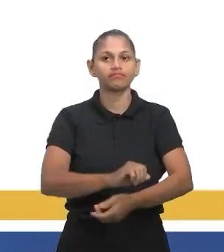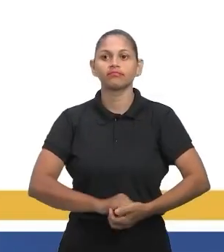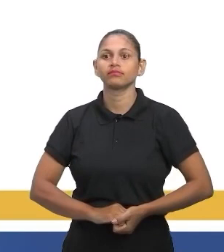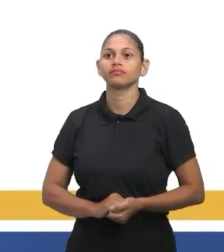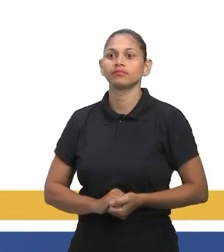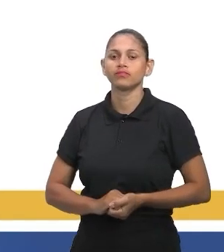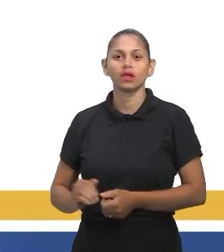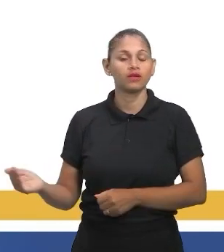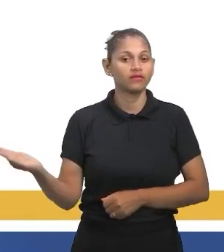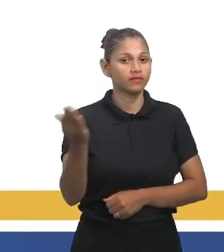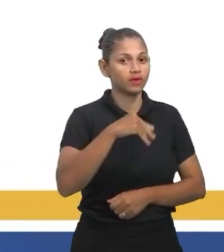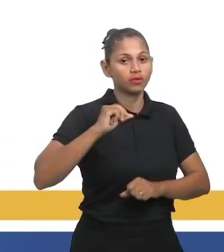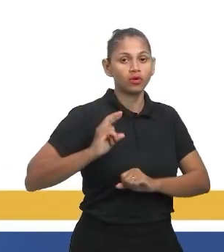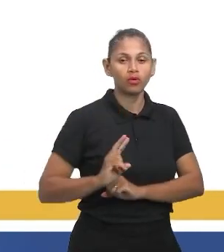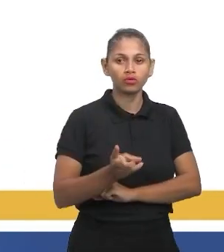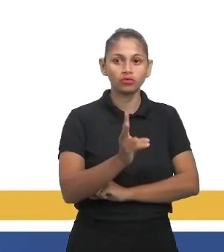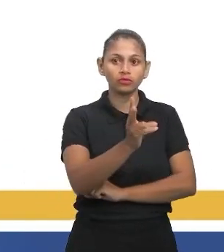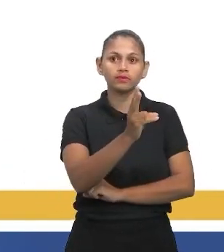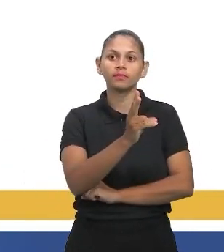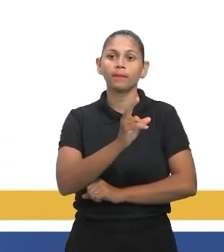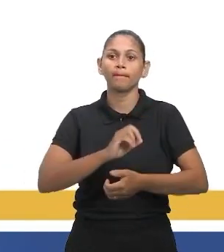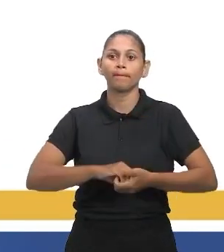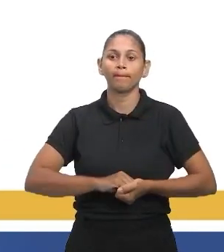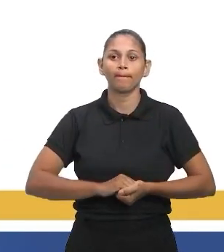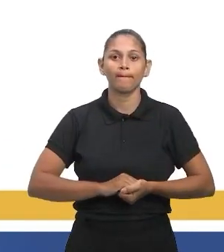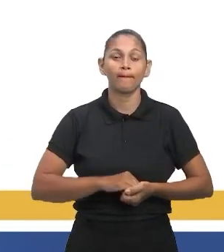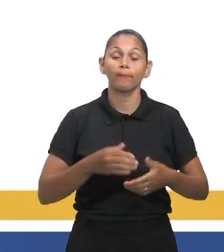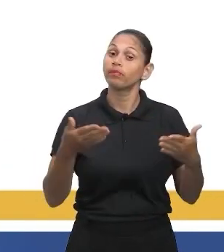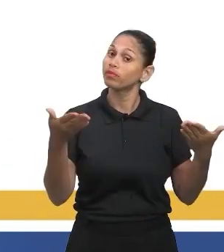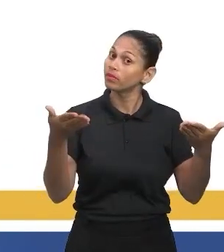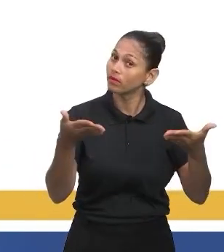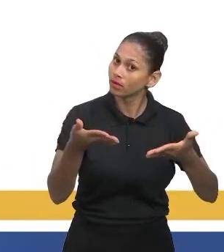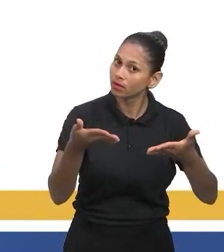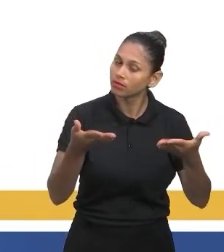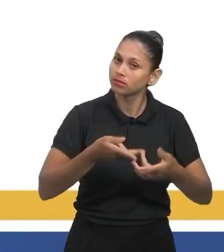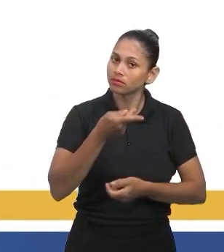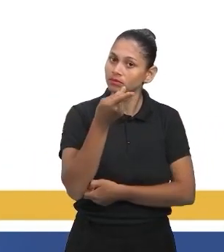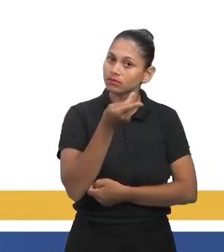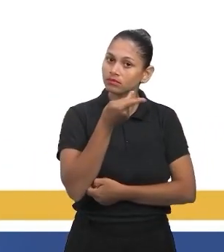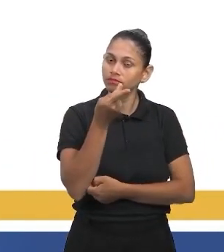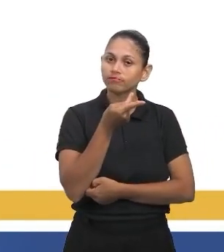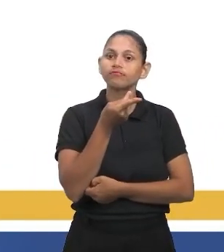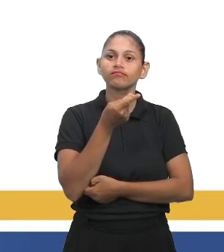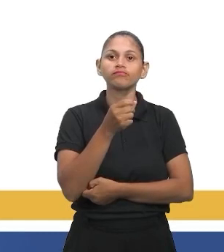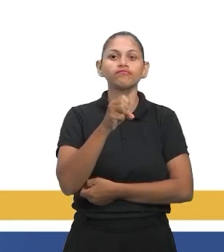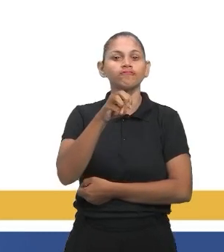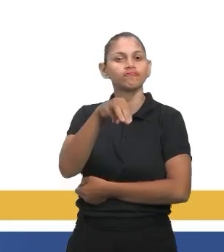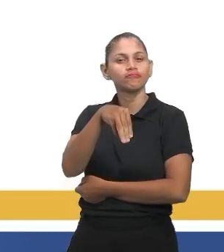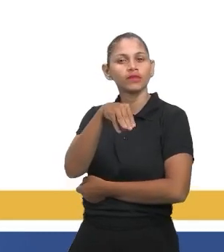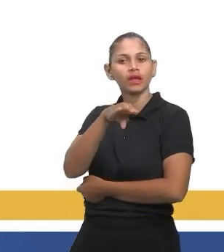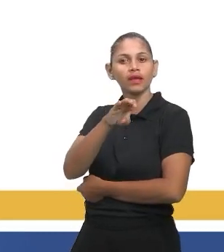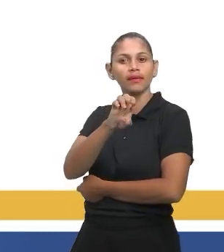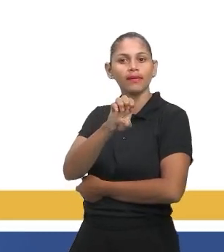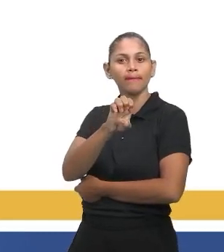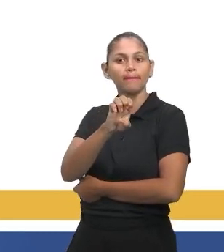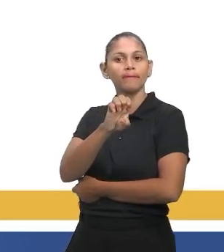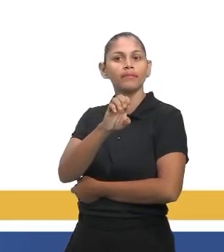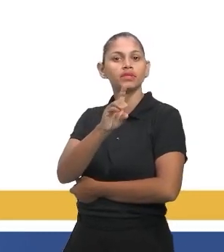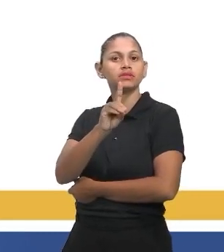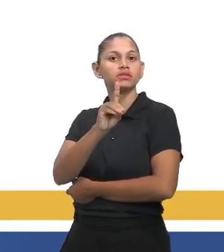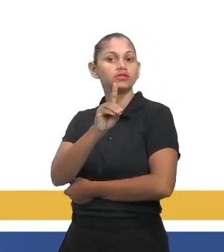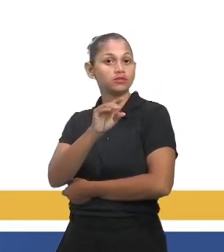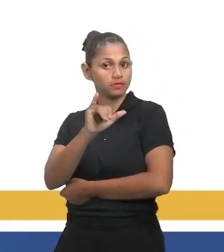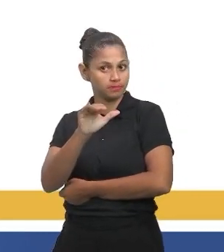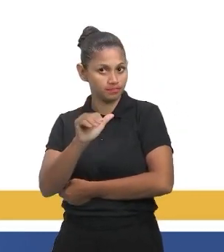nossa aula e vamos dar continuidade. Hoje vamos falar sobre média, moda e mediana, ou